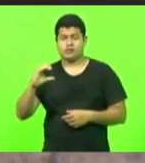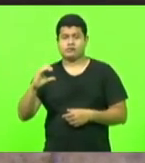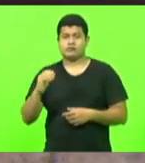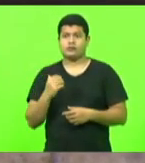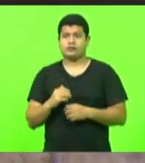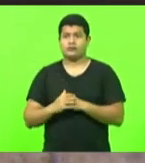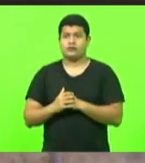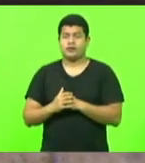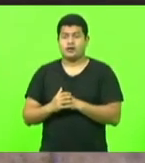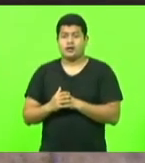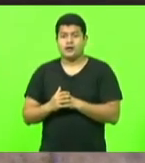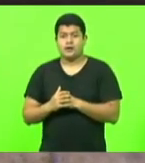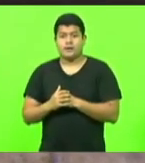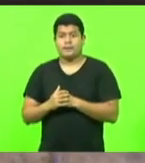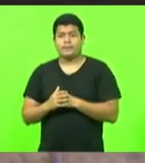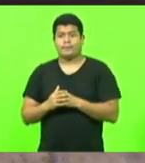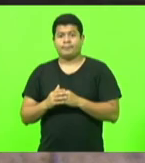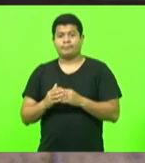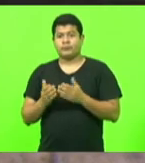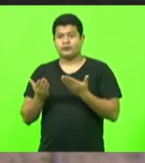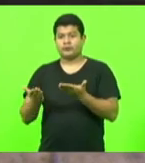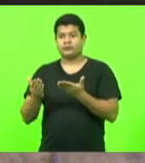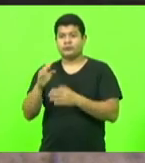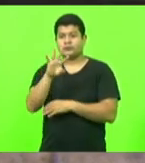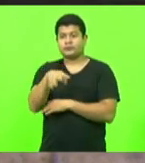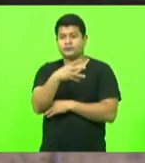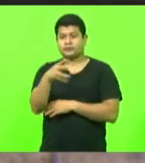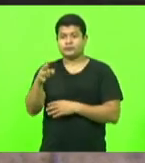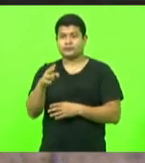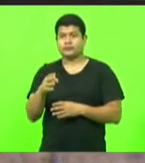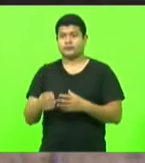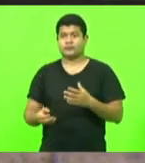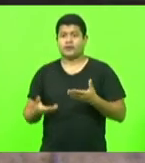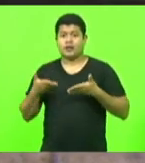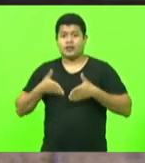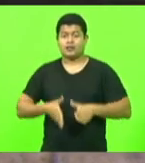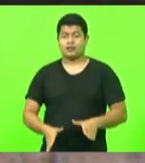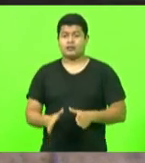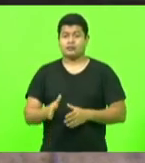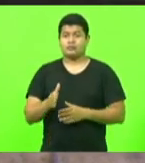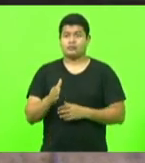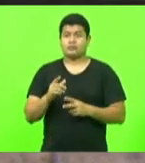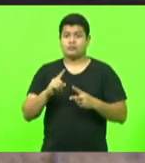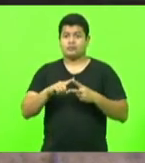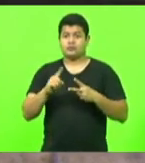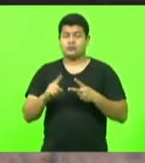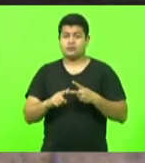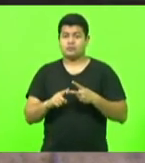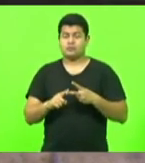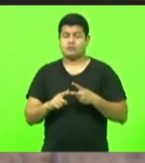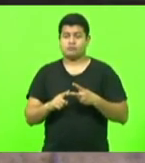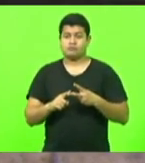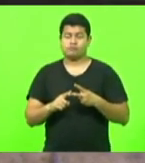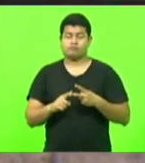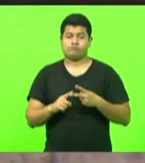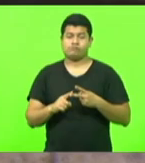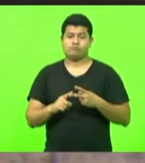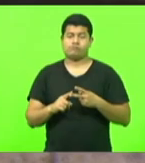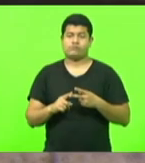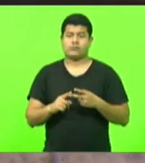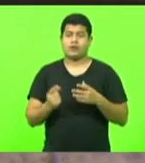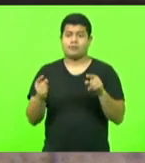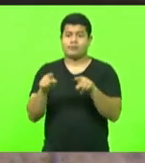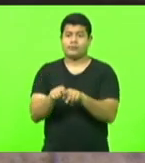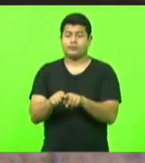integrando o calendário das comemorações, o bicentenário do Nascimento da Heroína dos Dois Mundos, e ainda em parceria com o